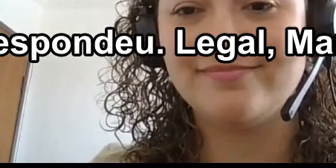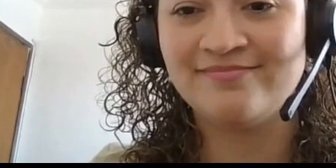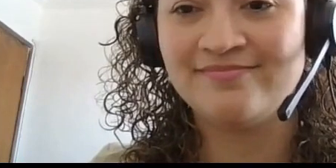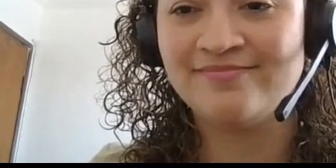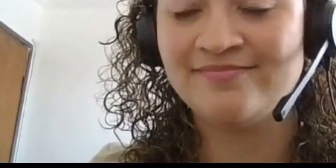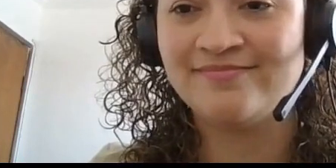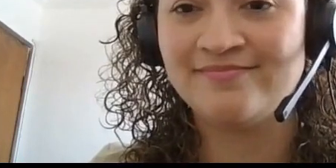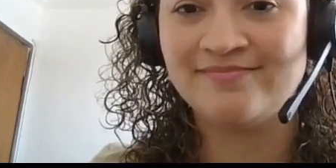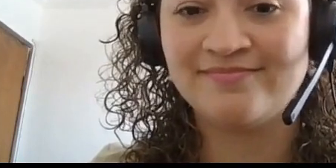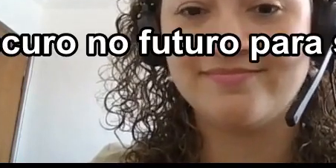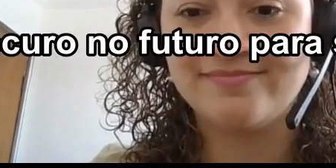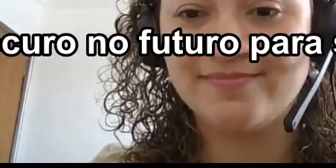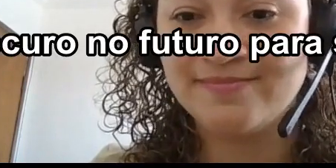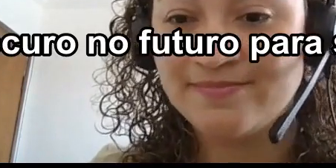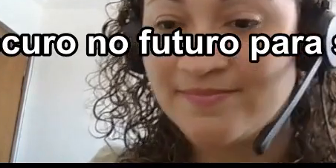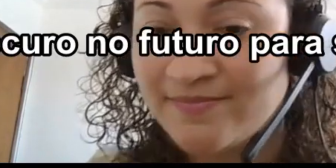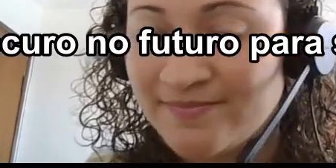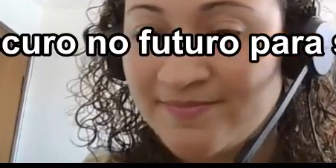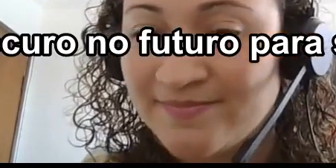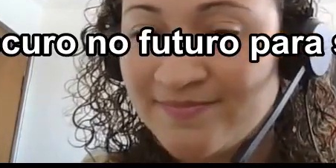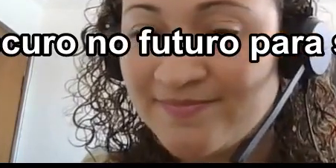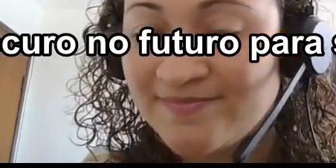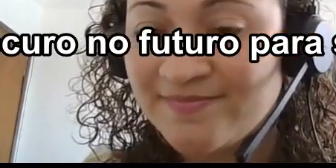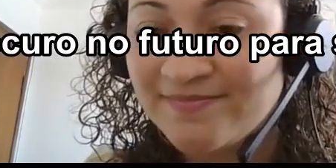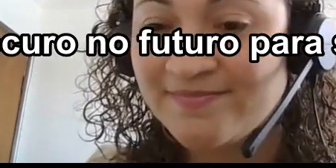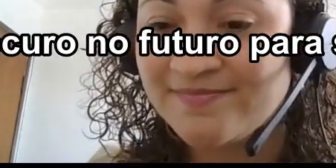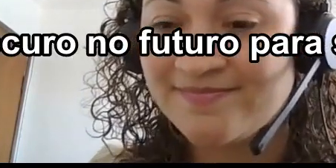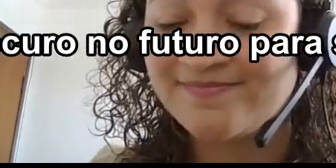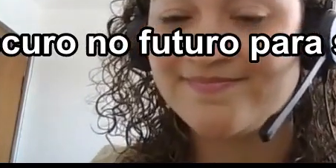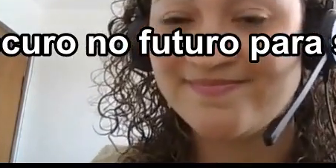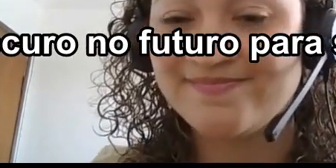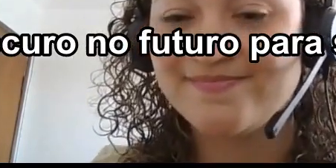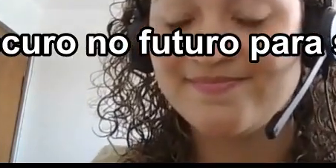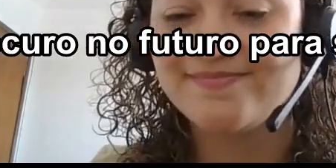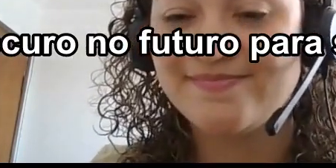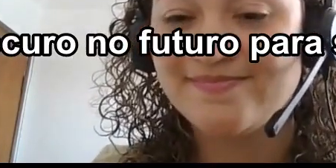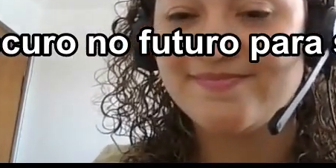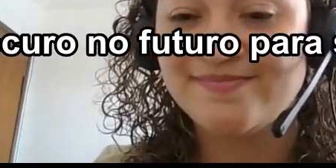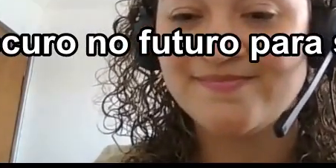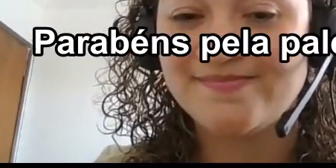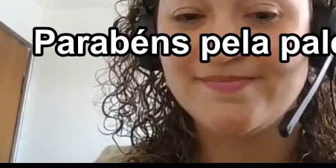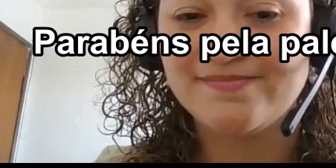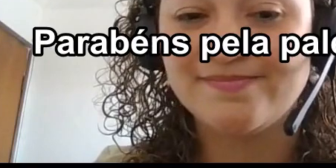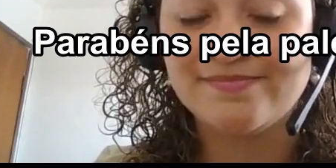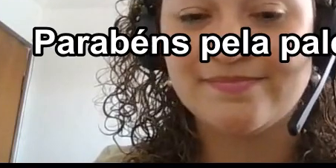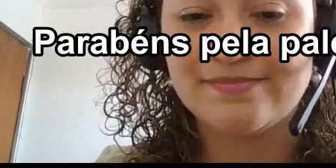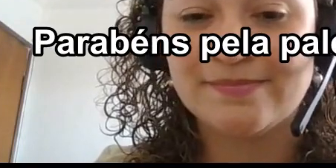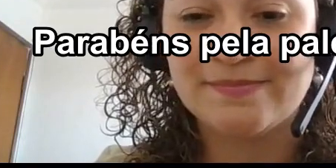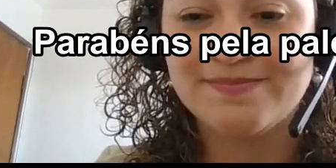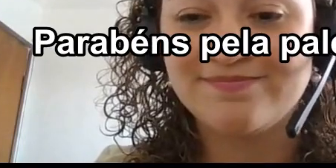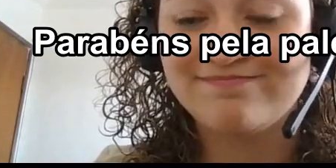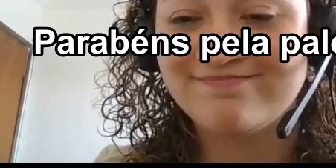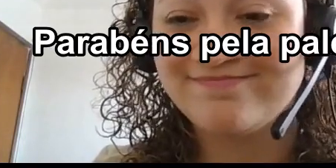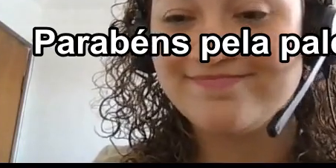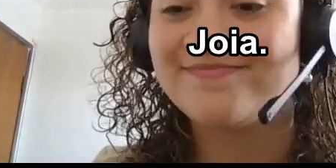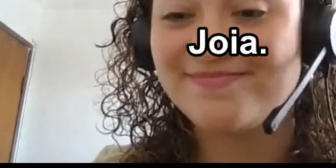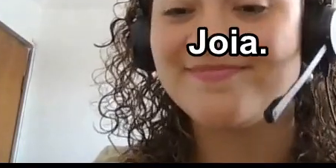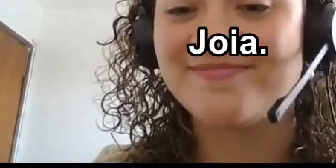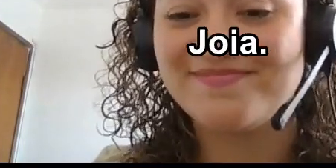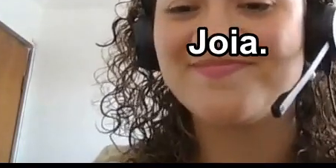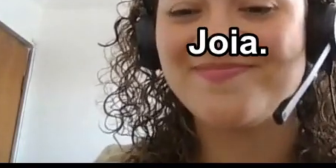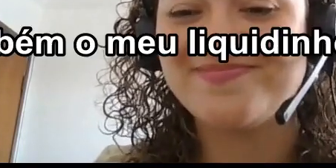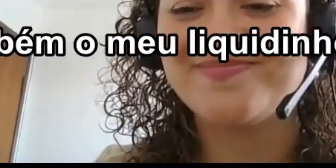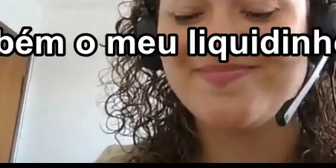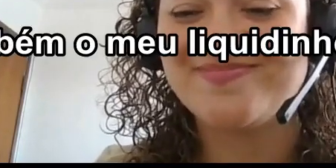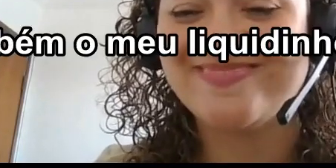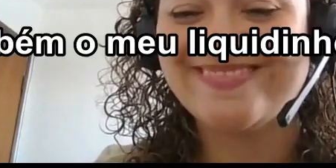Marina, Jennifer, ela respondeu, legal, Marina, obrigado pela resposta, curiosa, e te procuro no futuro para saber